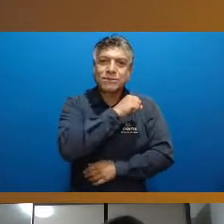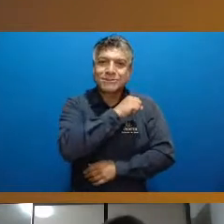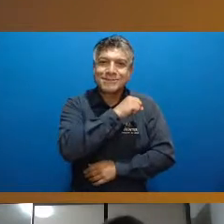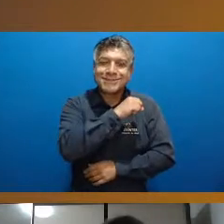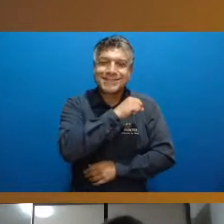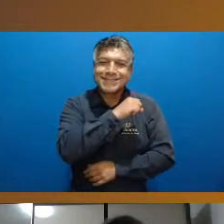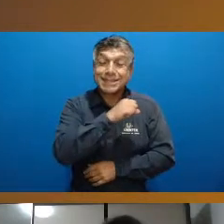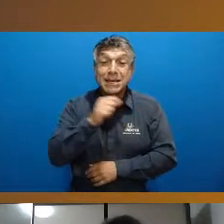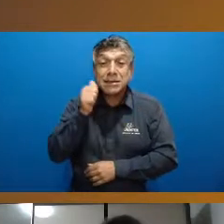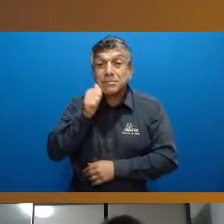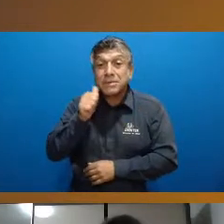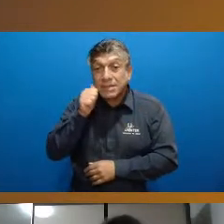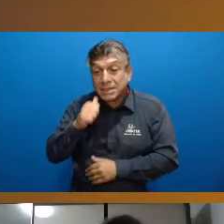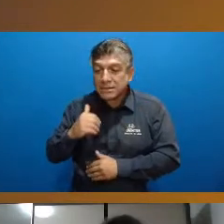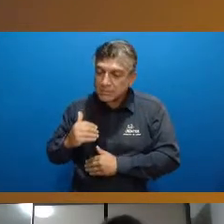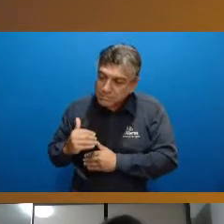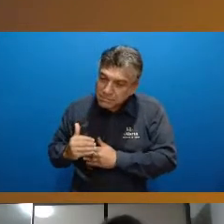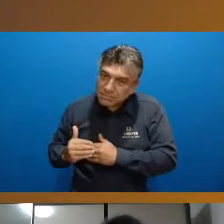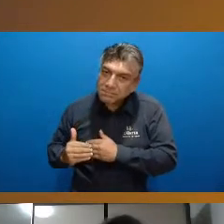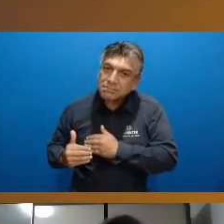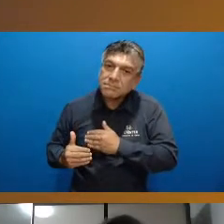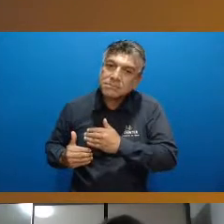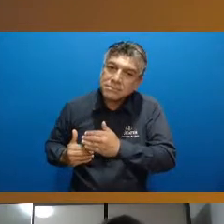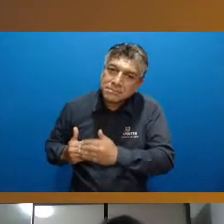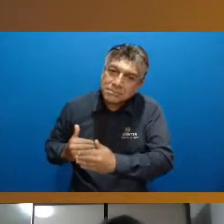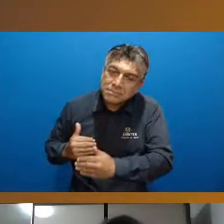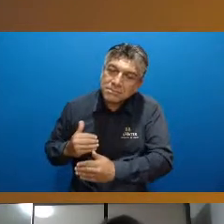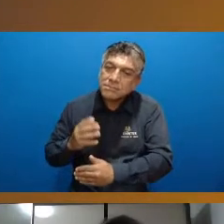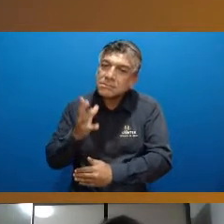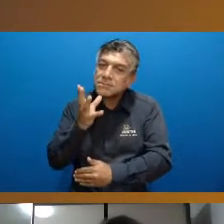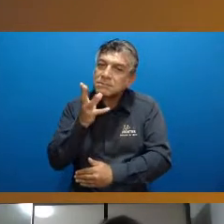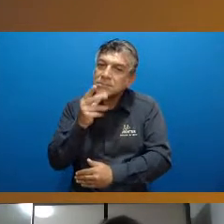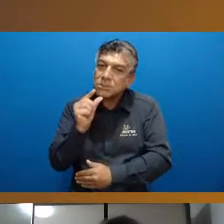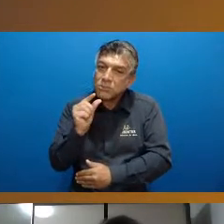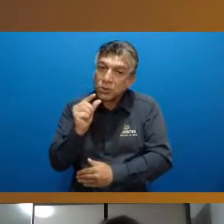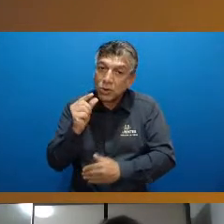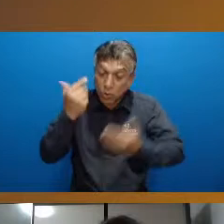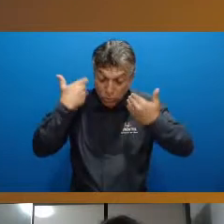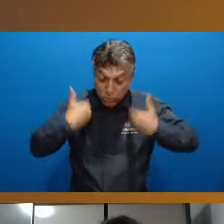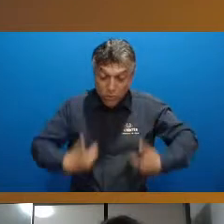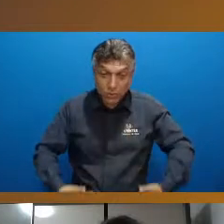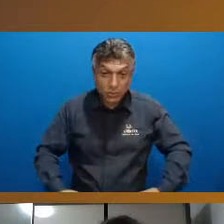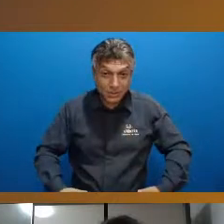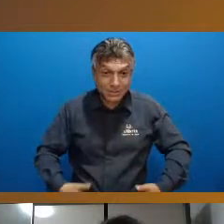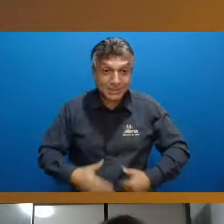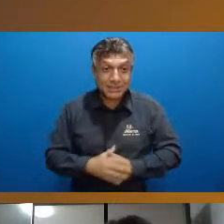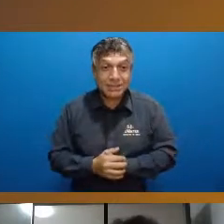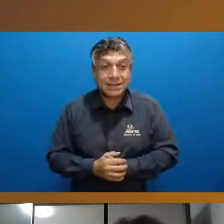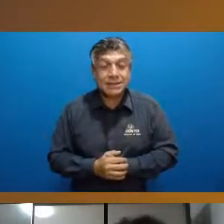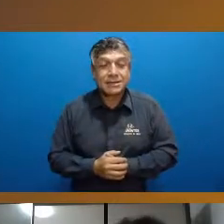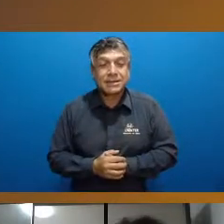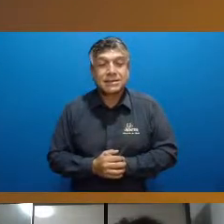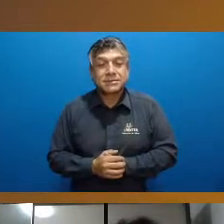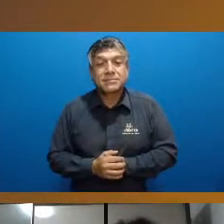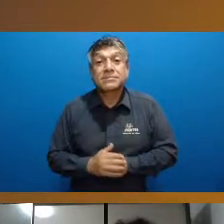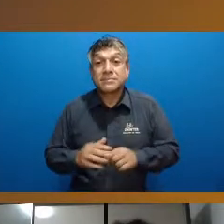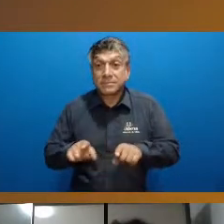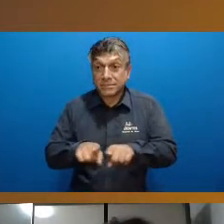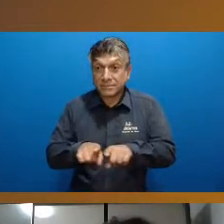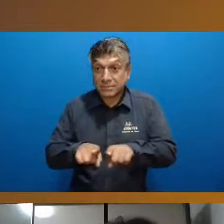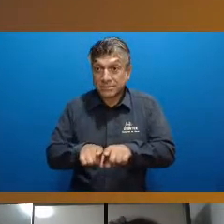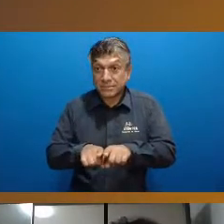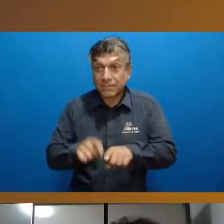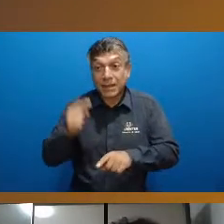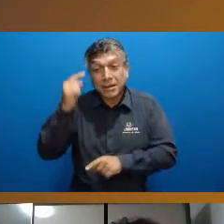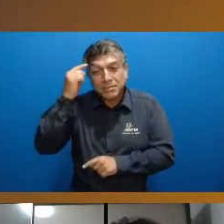do que as meninas nesse nessa questão motora por conta do gênero